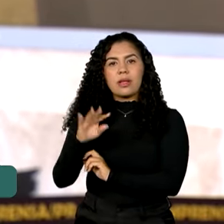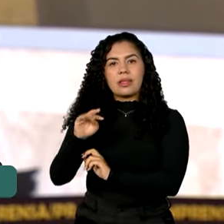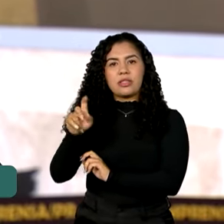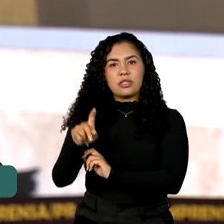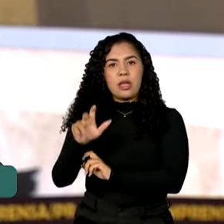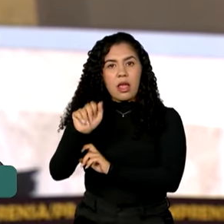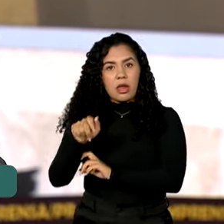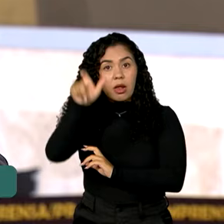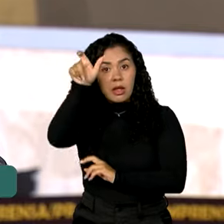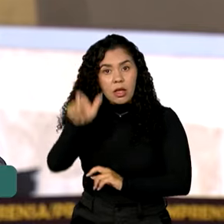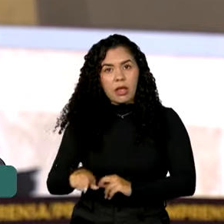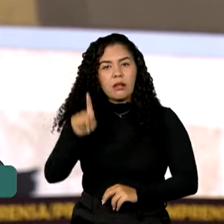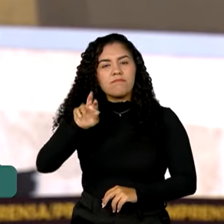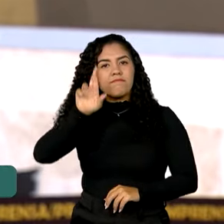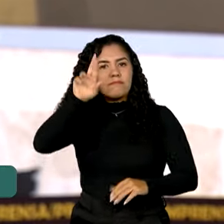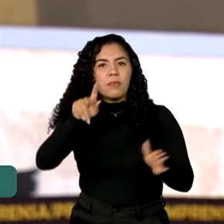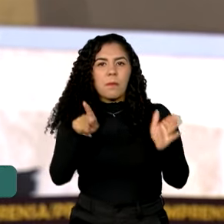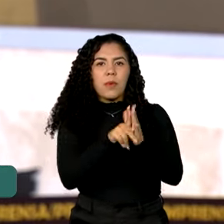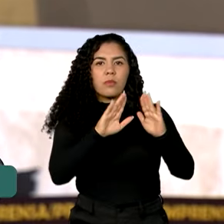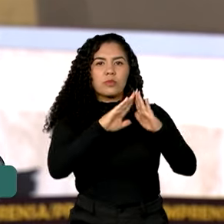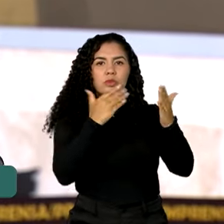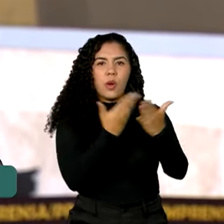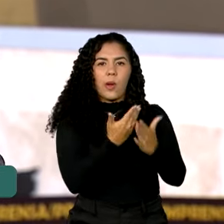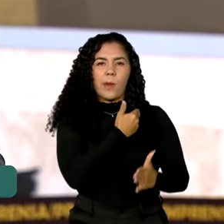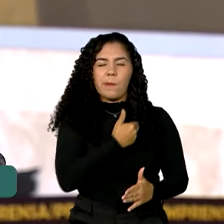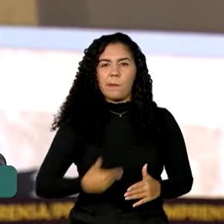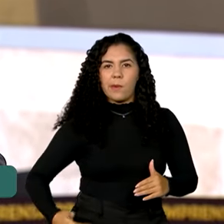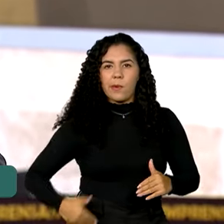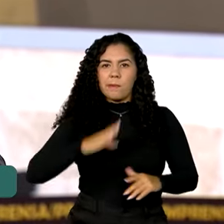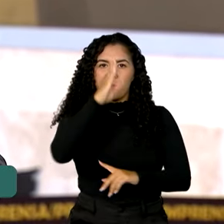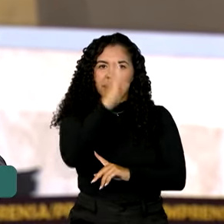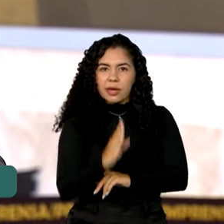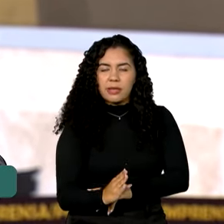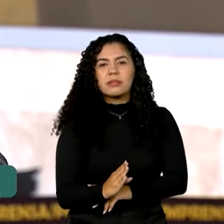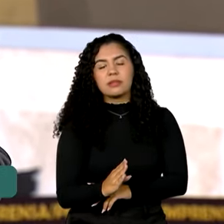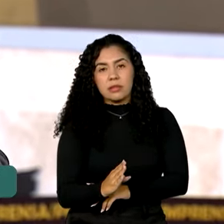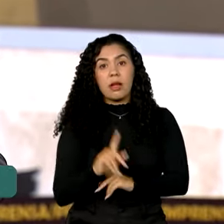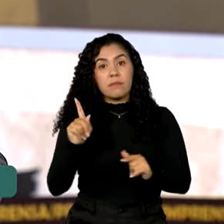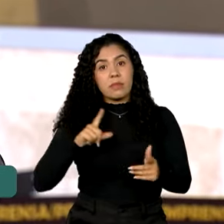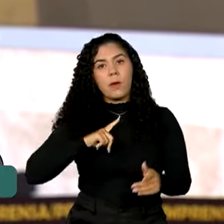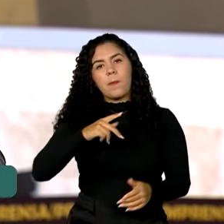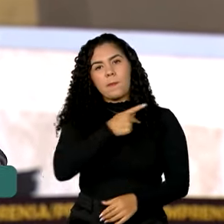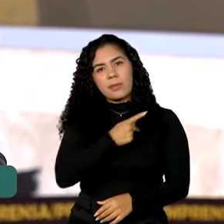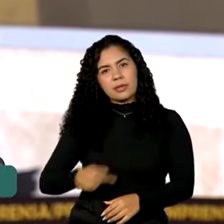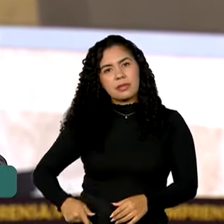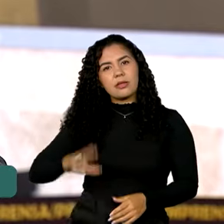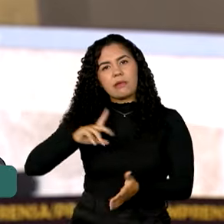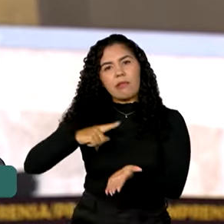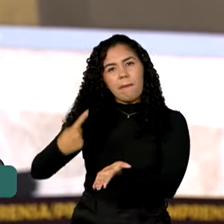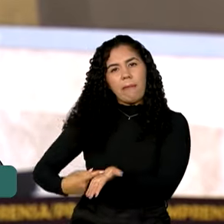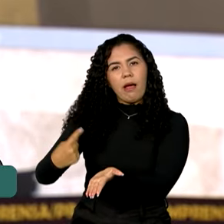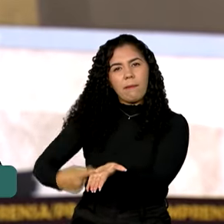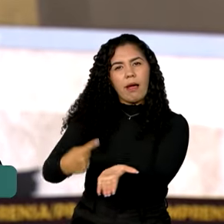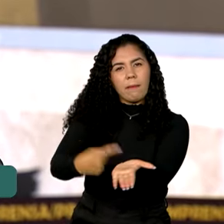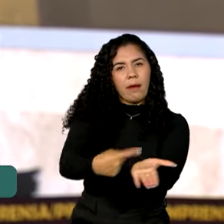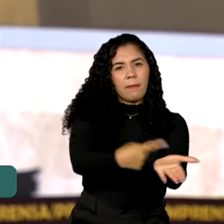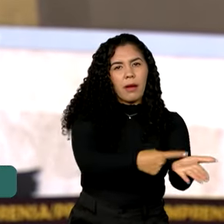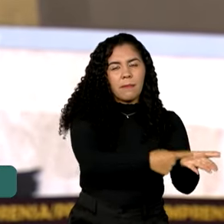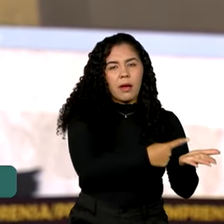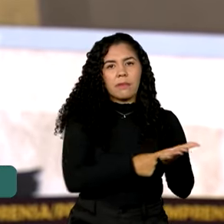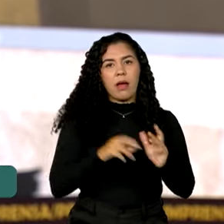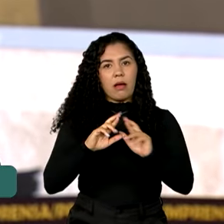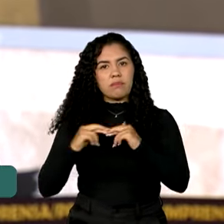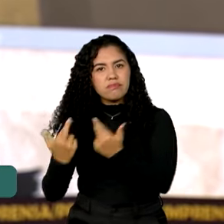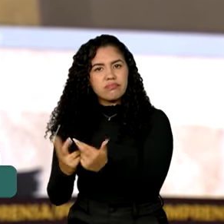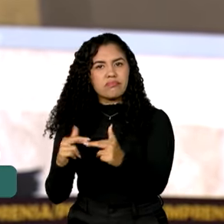Pública Brasileira. Bem, ali, por perto do meio-dia, o presidente Lula começa a agenda de reuniões nesta terça-feira, as reuniões oficiais